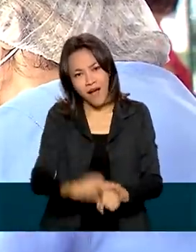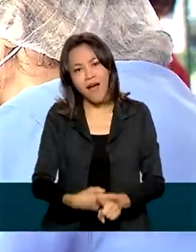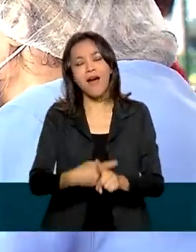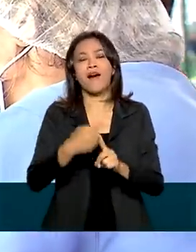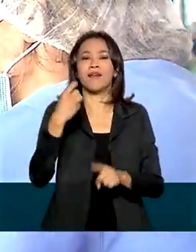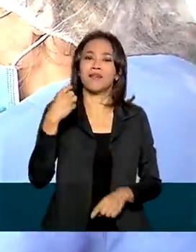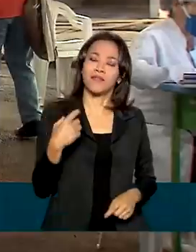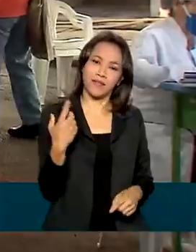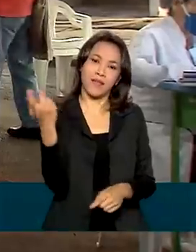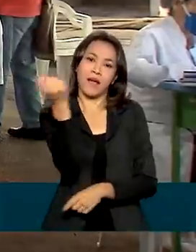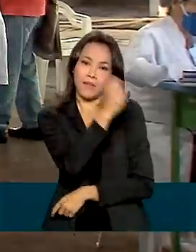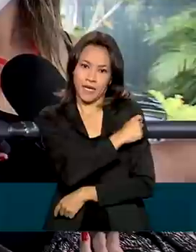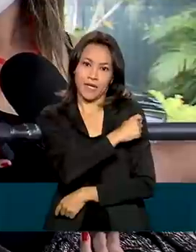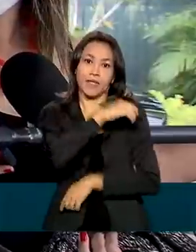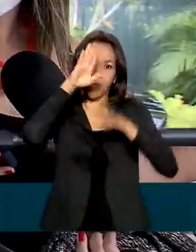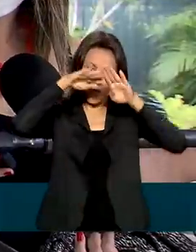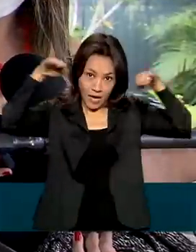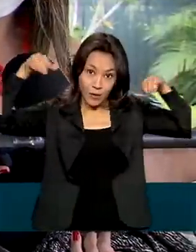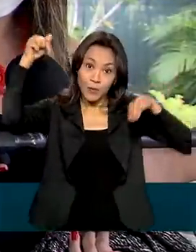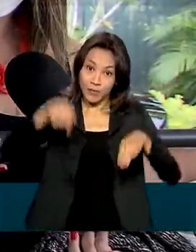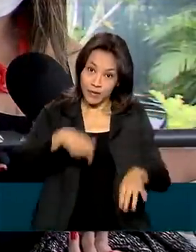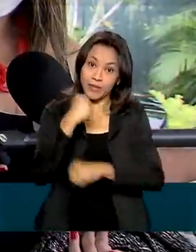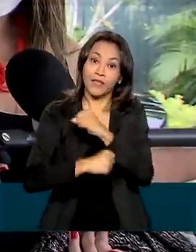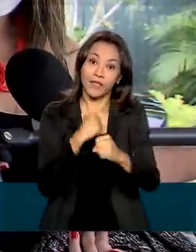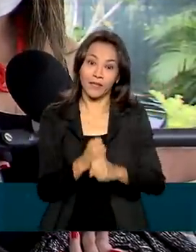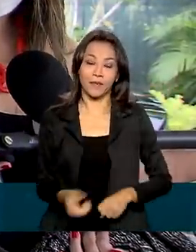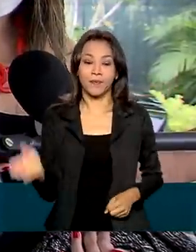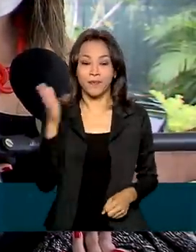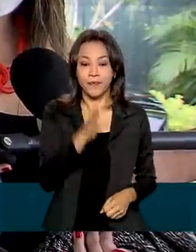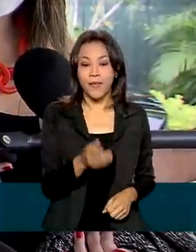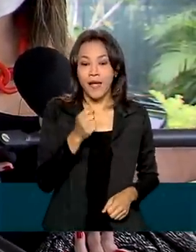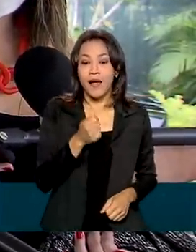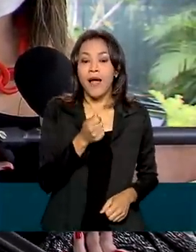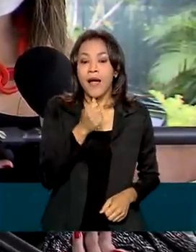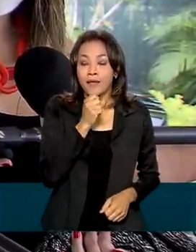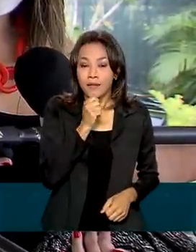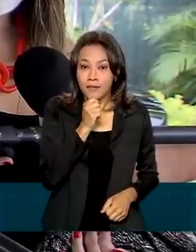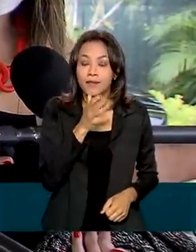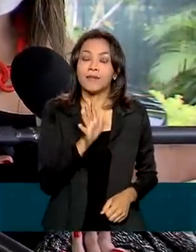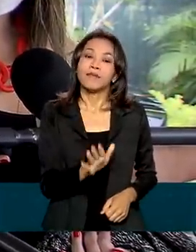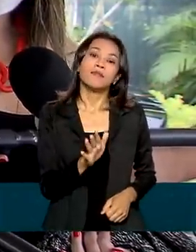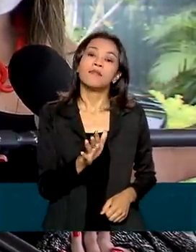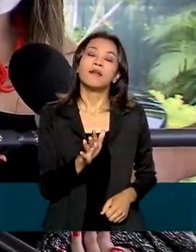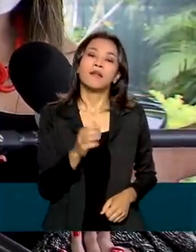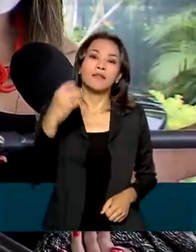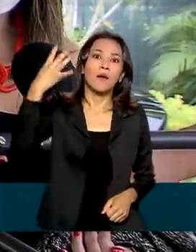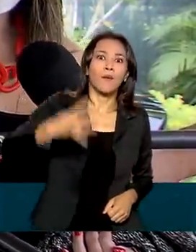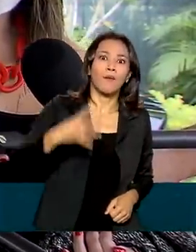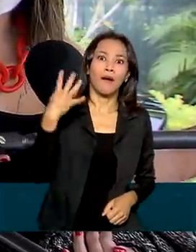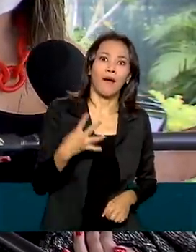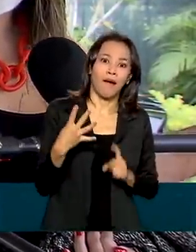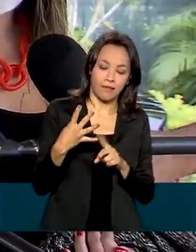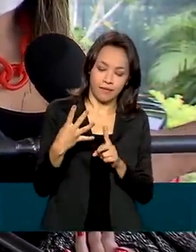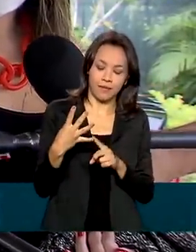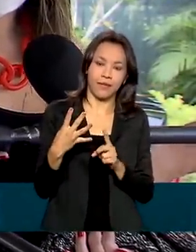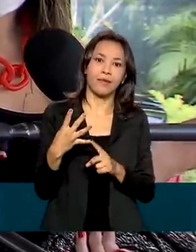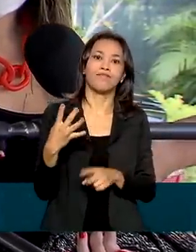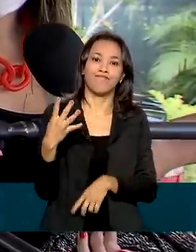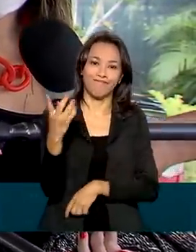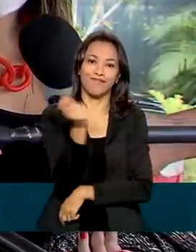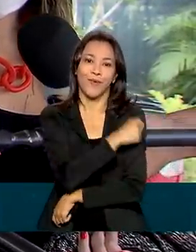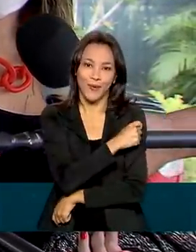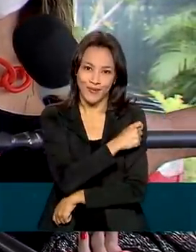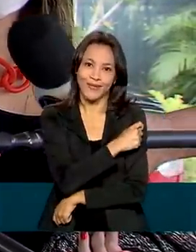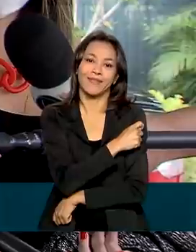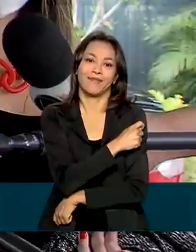adultos para este ano. Nesse momento ainda não avalia aplicar essa quarta dose, como se chama, né? Mas na